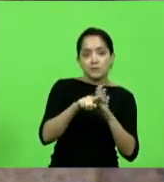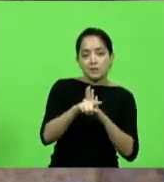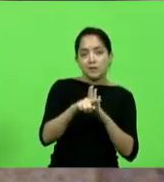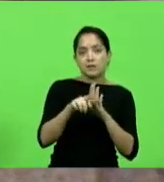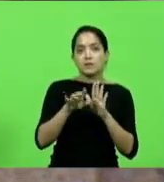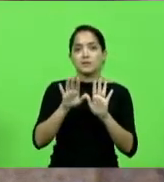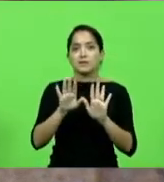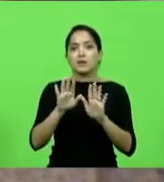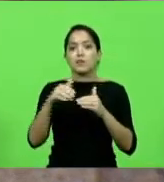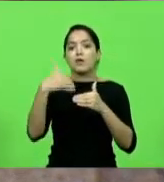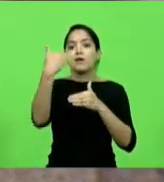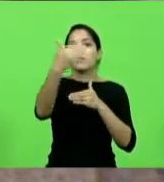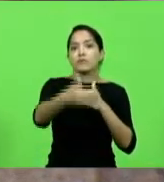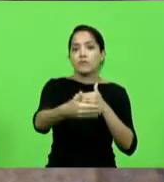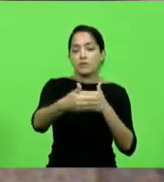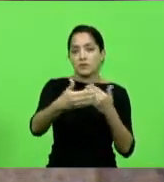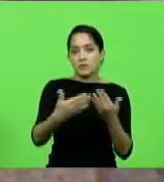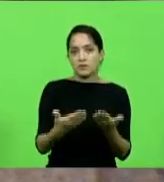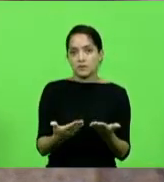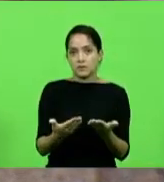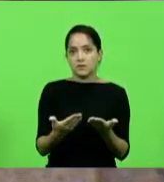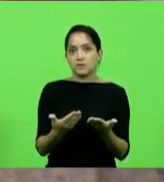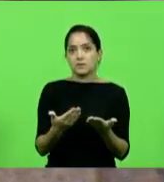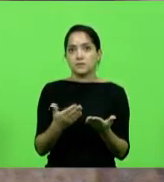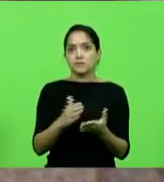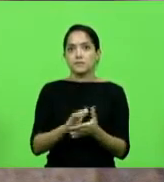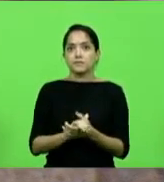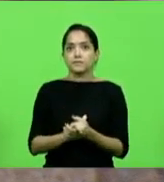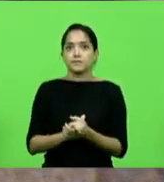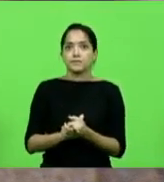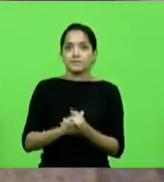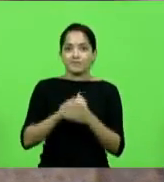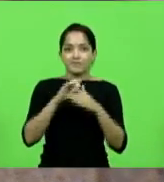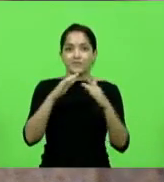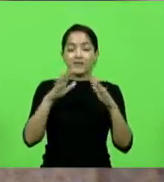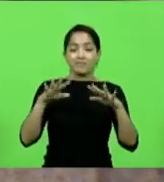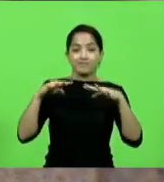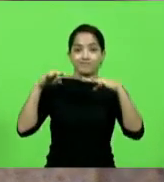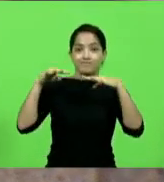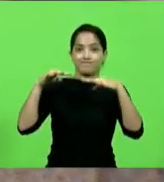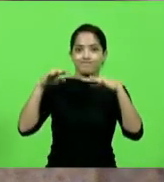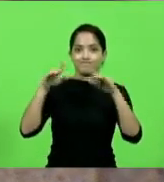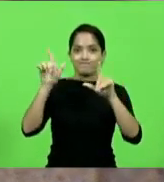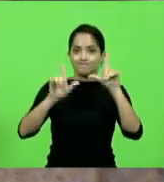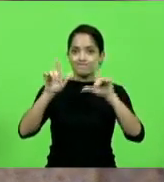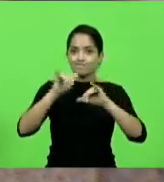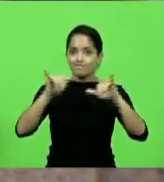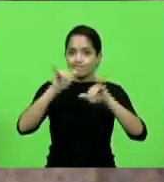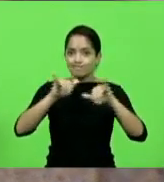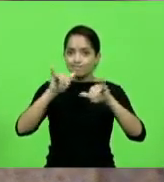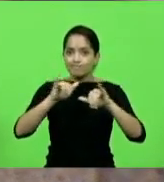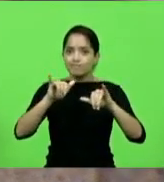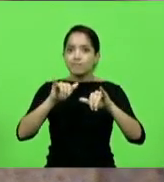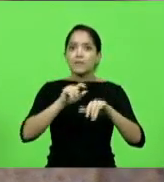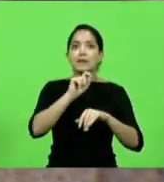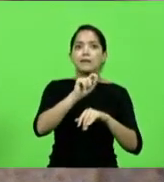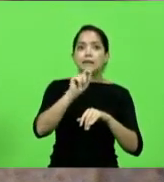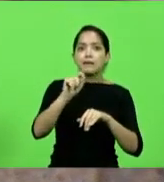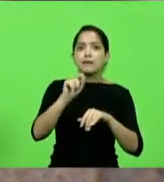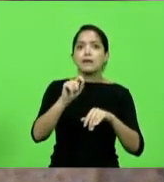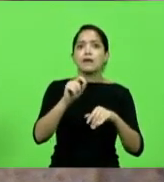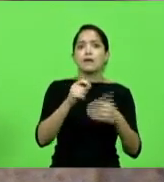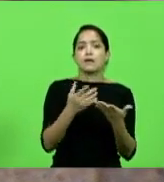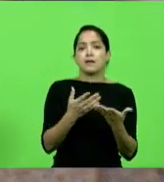lá fora, principalmente por algum enviesamento midiático, é que nós estamos aqui decidindo quem é a favor de corrupção e quem é contra,